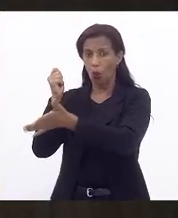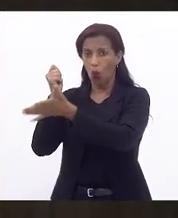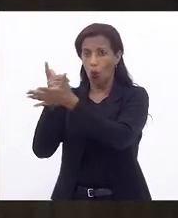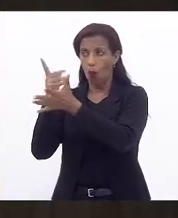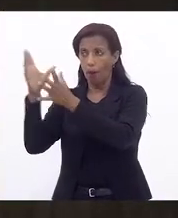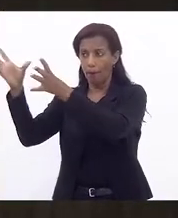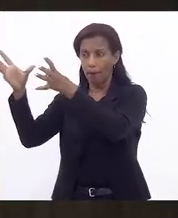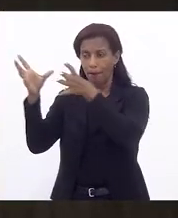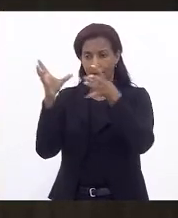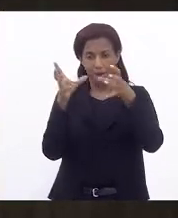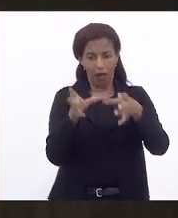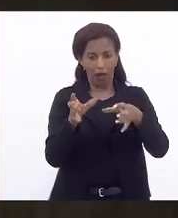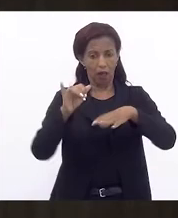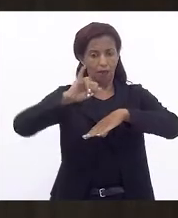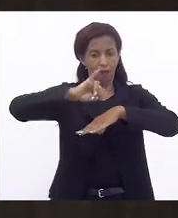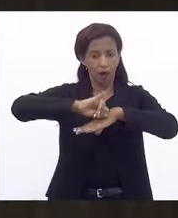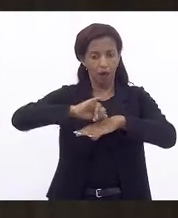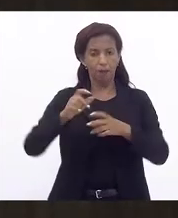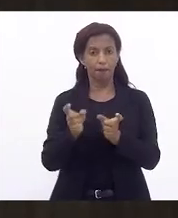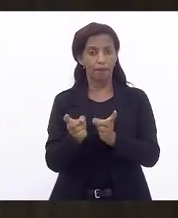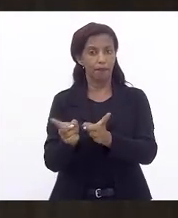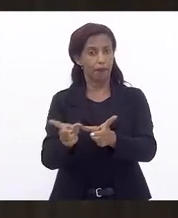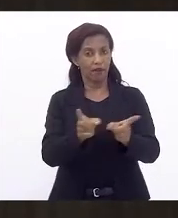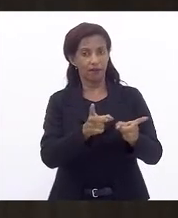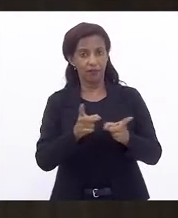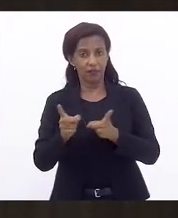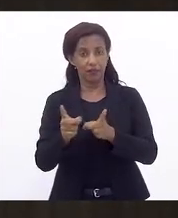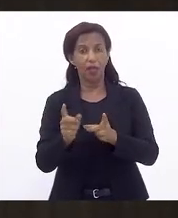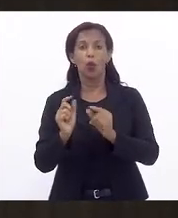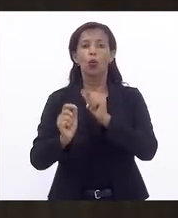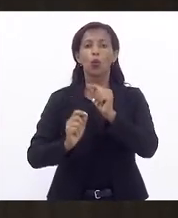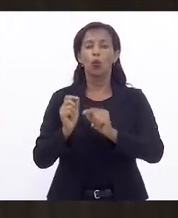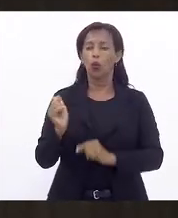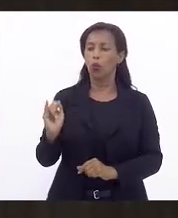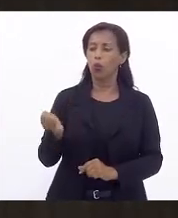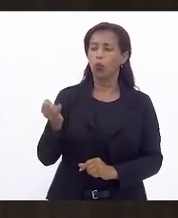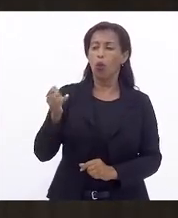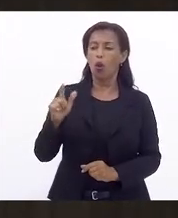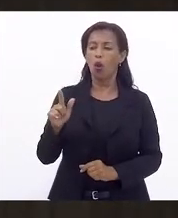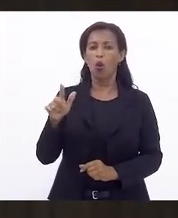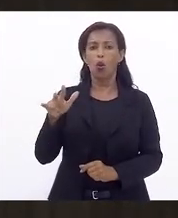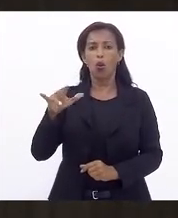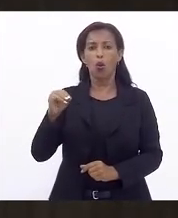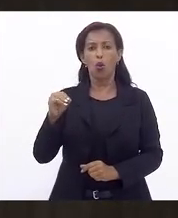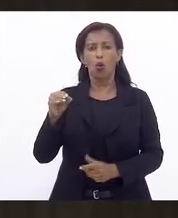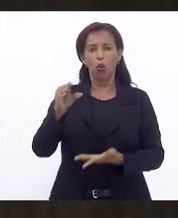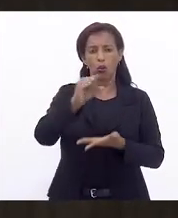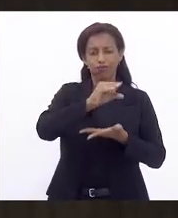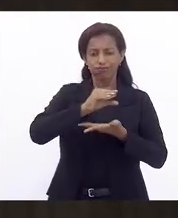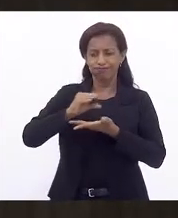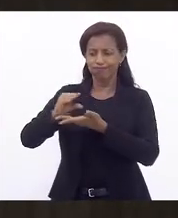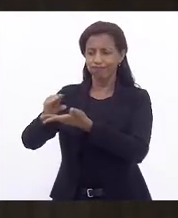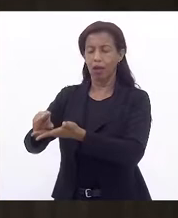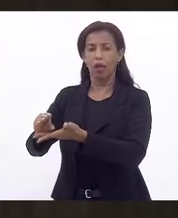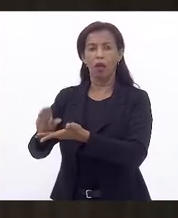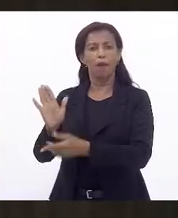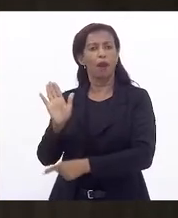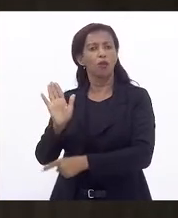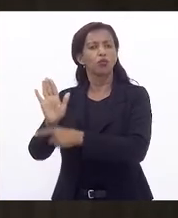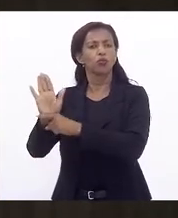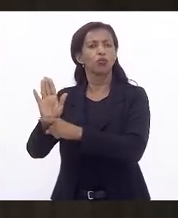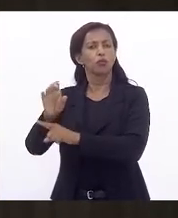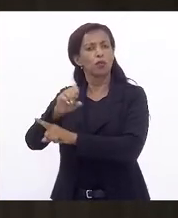expostos na Feira da Providência, do qual o lucro da Feira da Providência é revertido para os projetos sociais